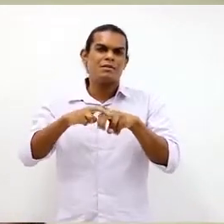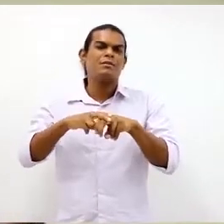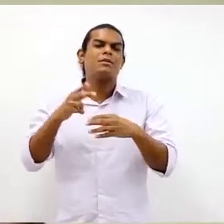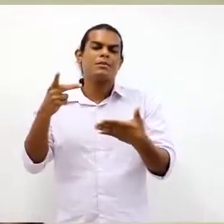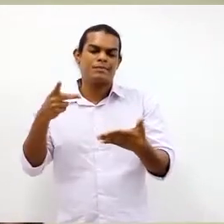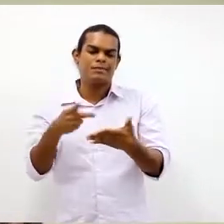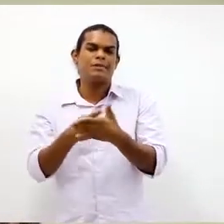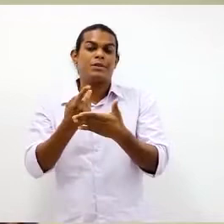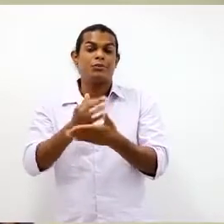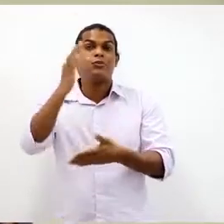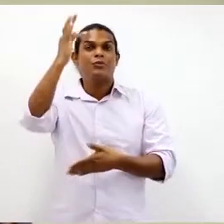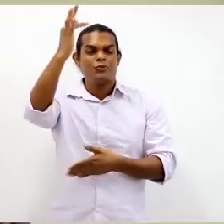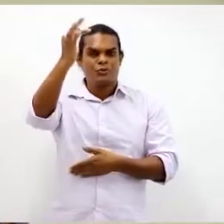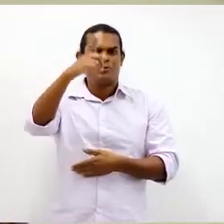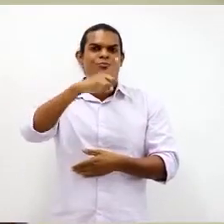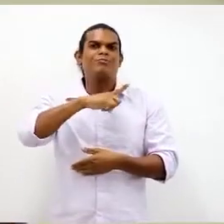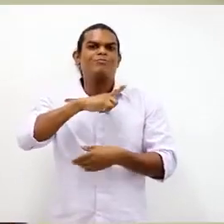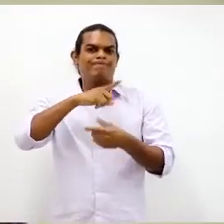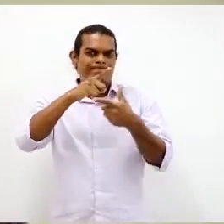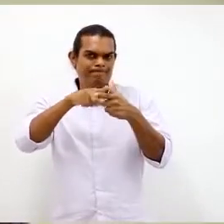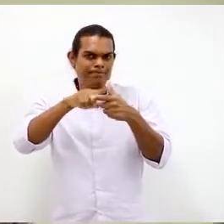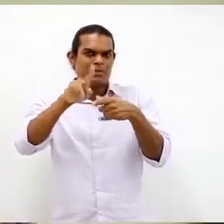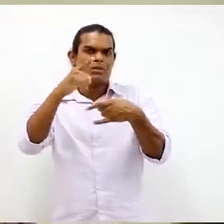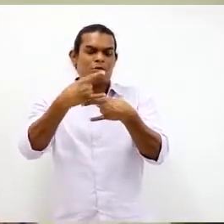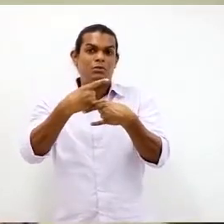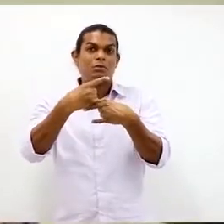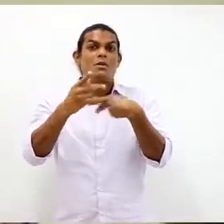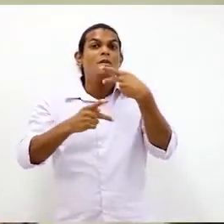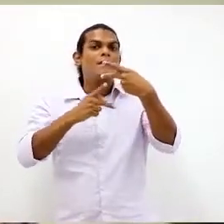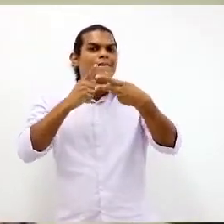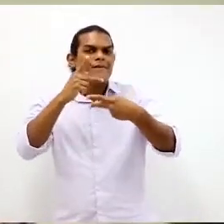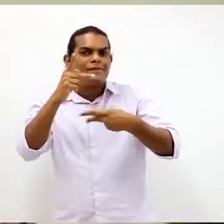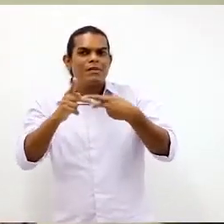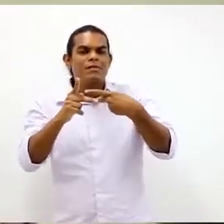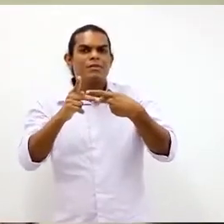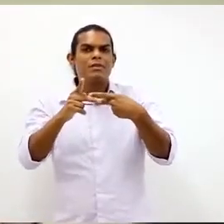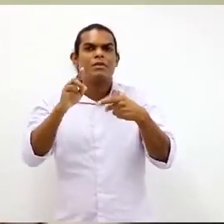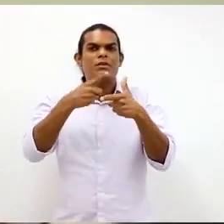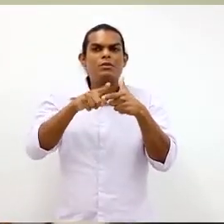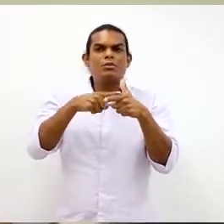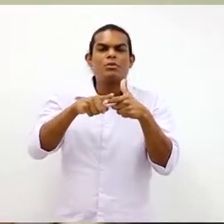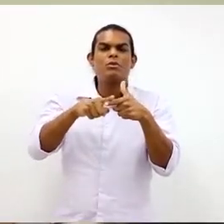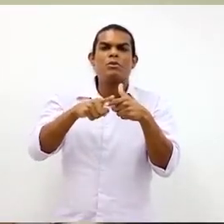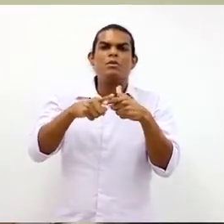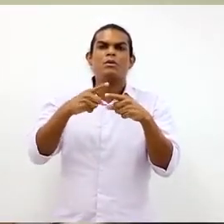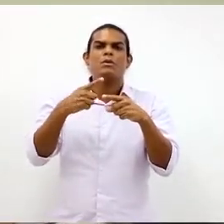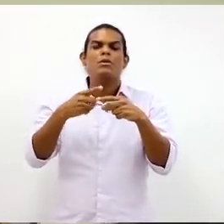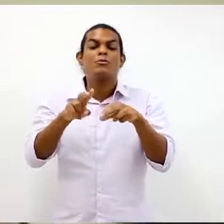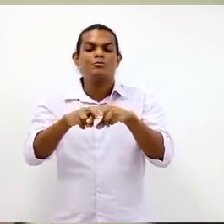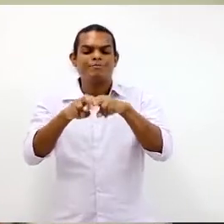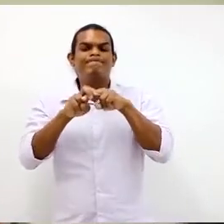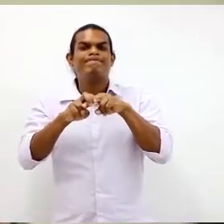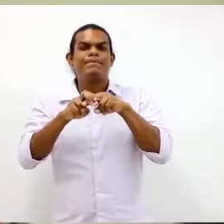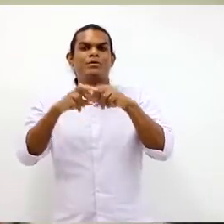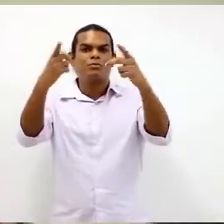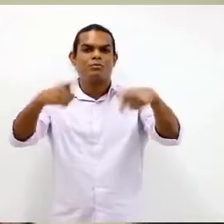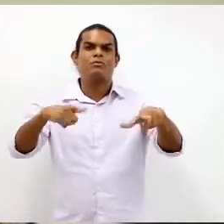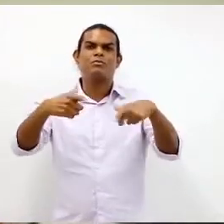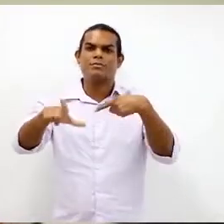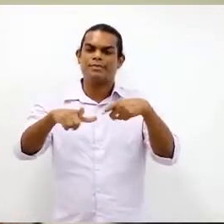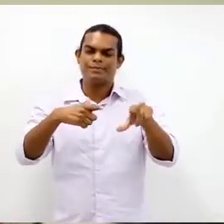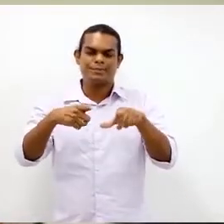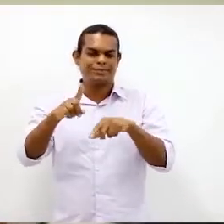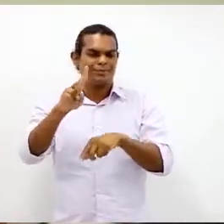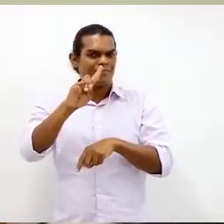ter um problema de coluna e vai dizer que o problema foi do ambiente do trabalho, das condições de trabalho que o empregador não deu.